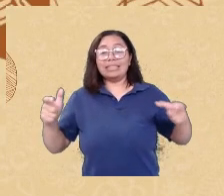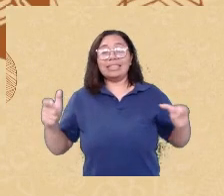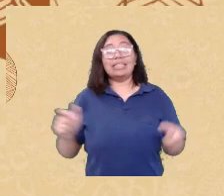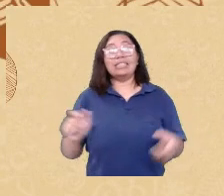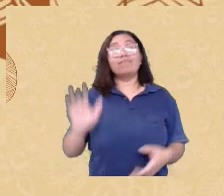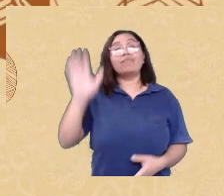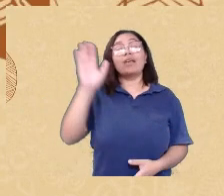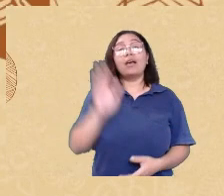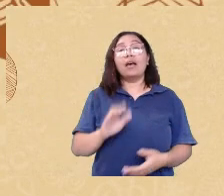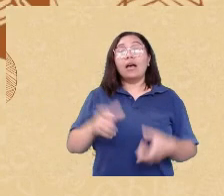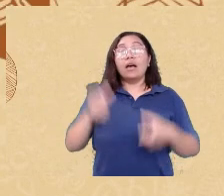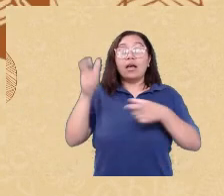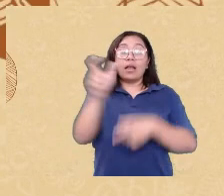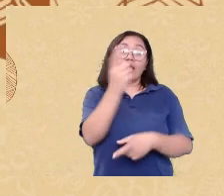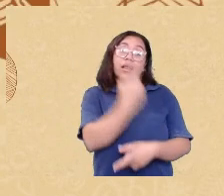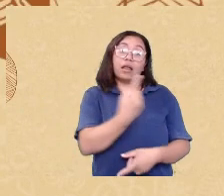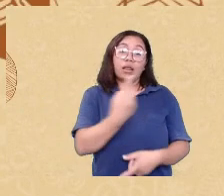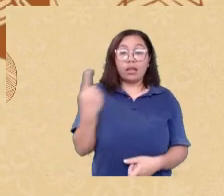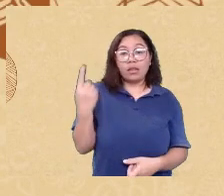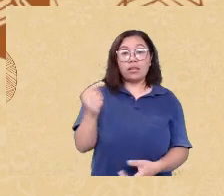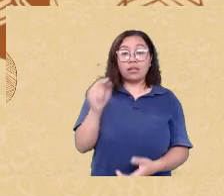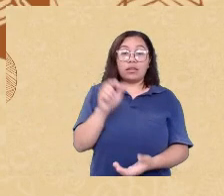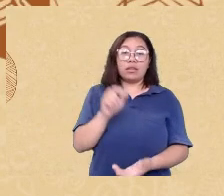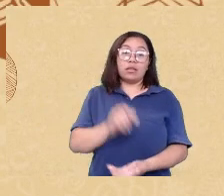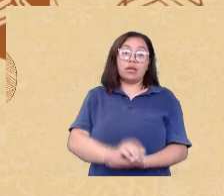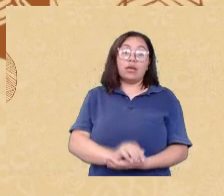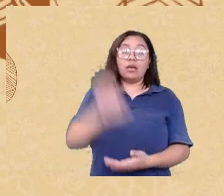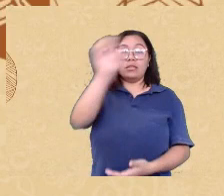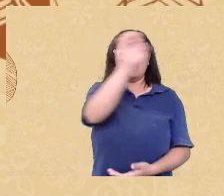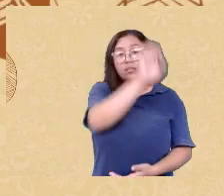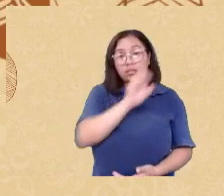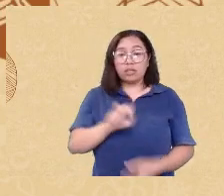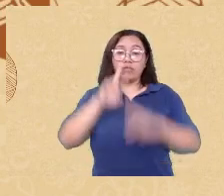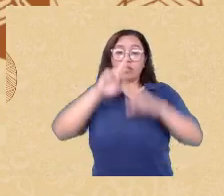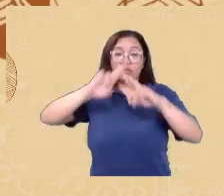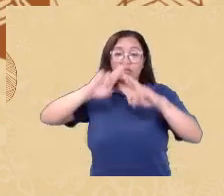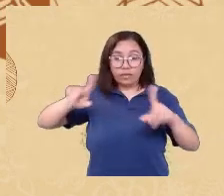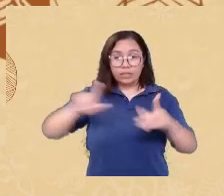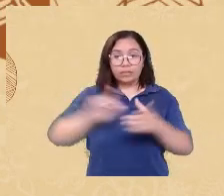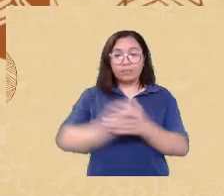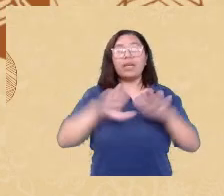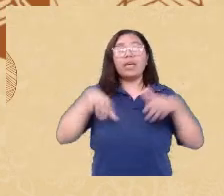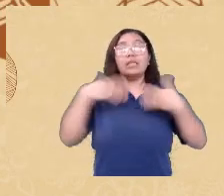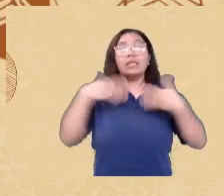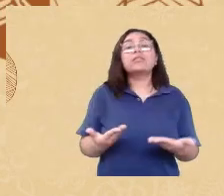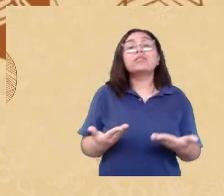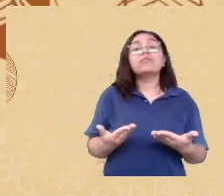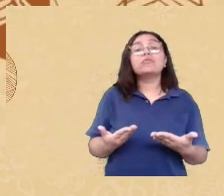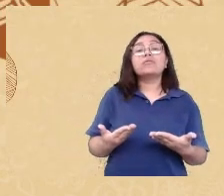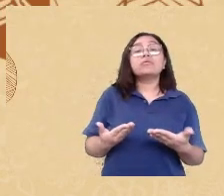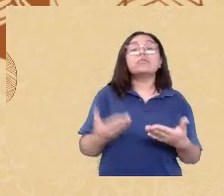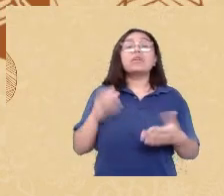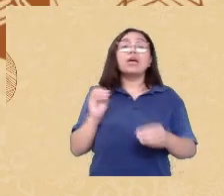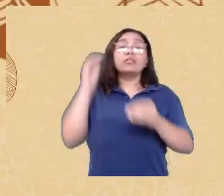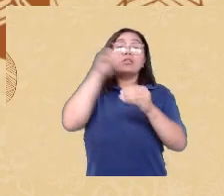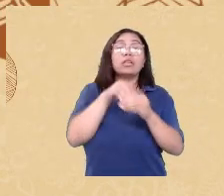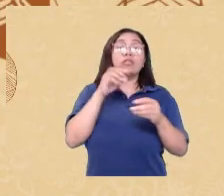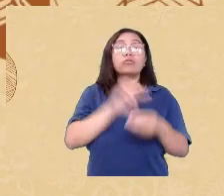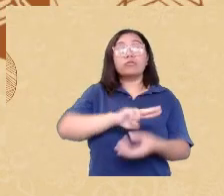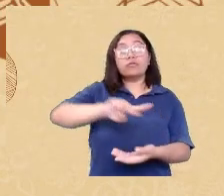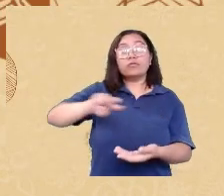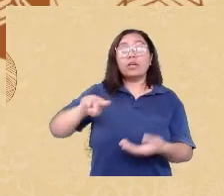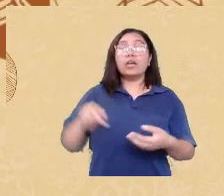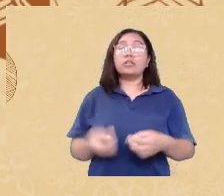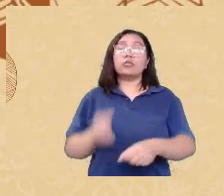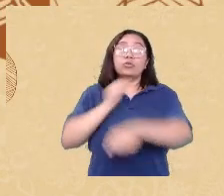diferente poderiam ser nações diferentes bom dentro dessas várias questões nós sabemos que o racismo é uma das principais